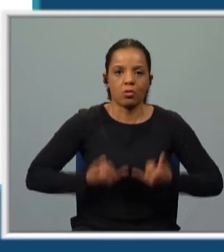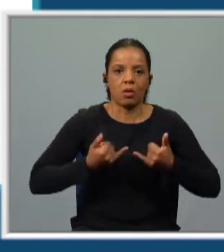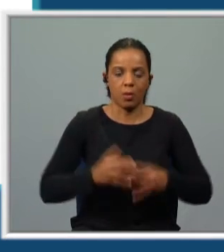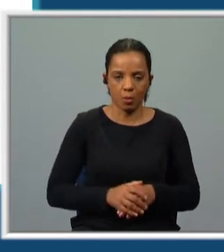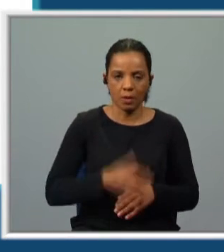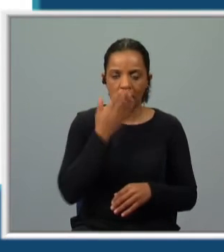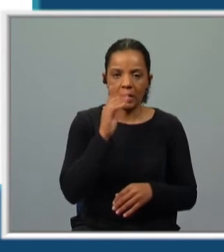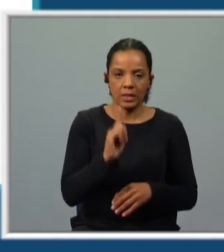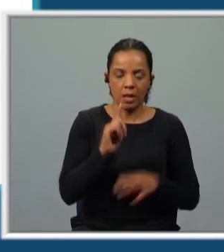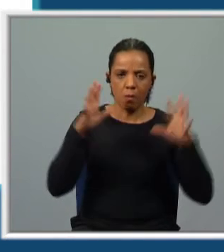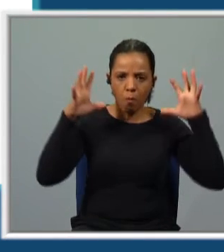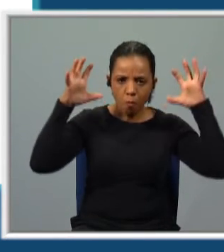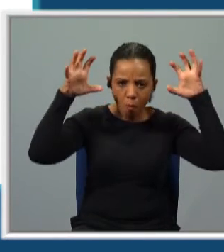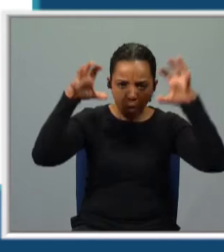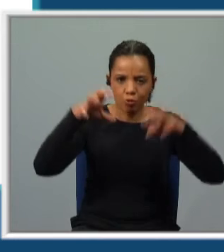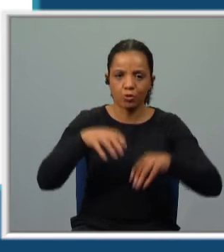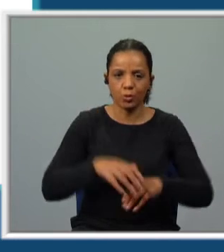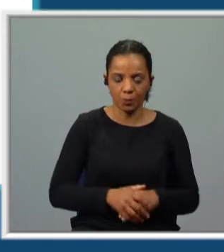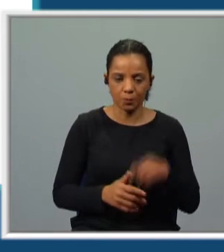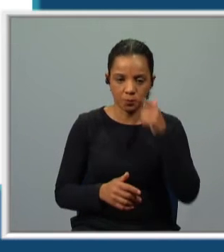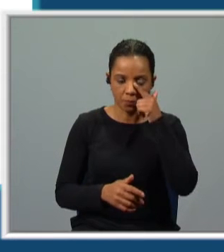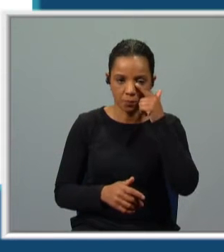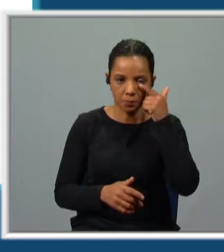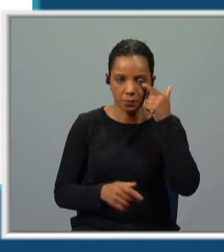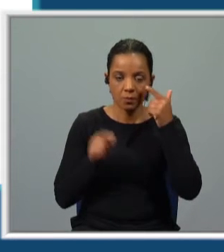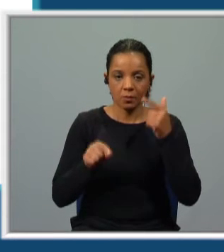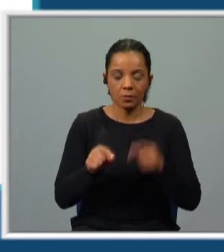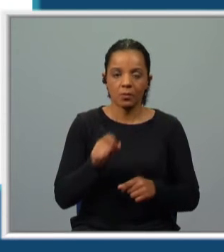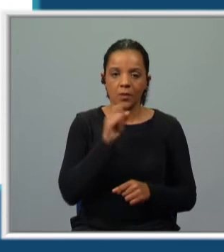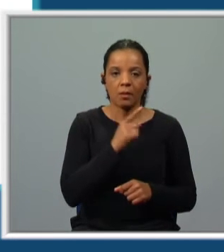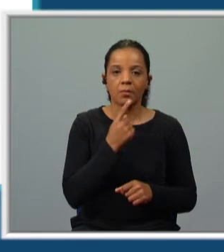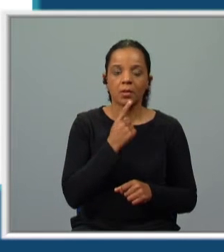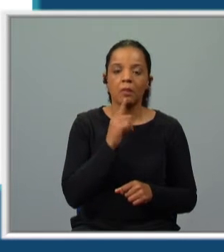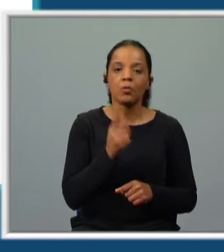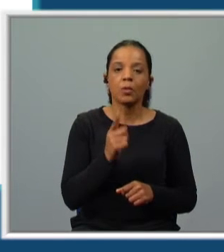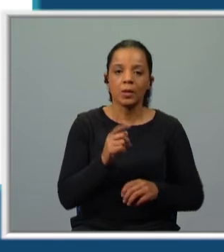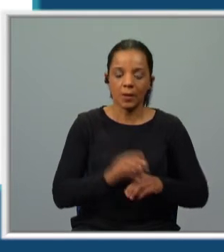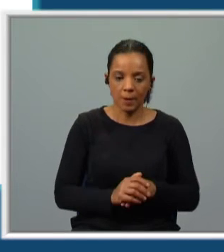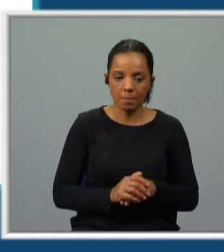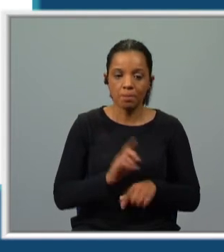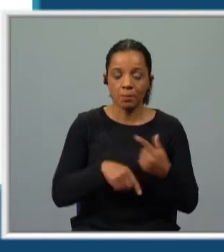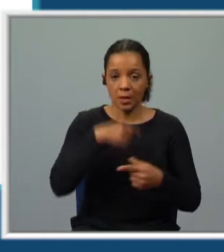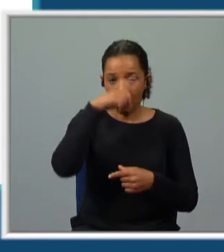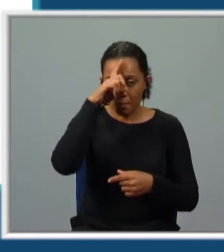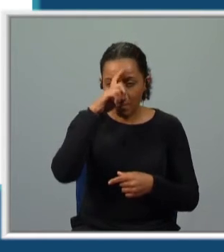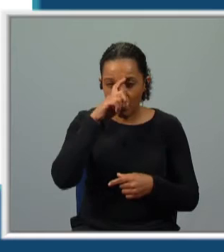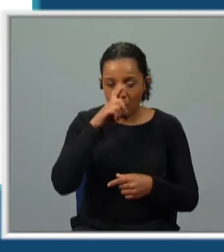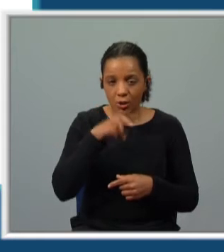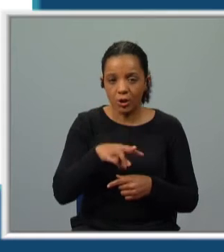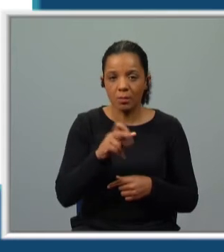ser um monstro. E aqui, começamos a perceber que vamos passar para as memórias de Manuel.